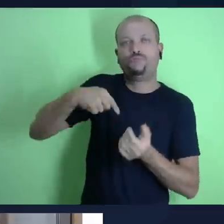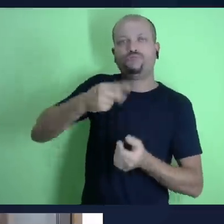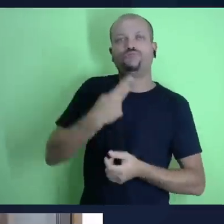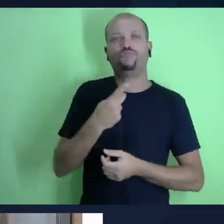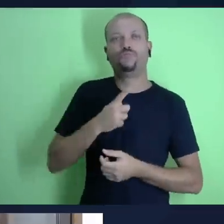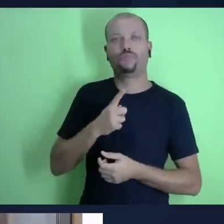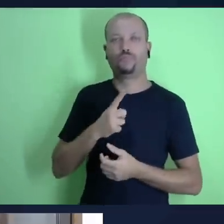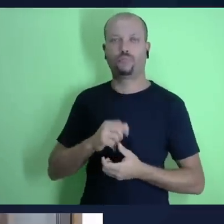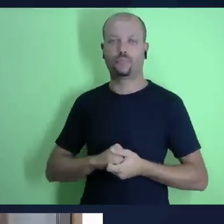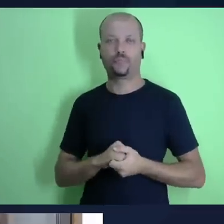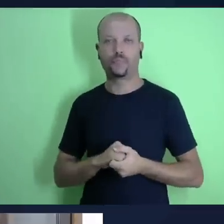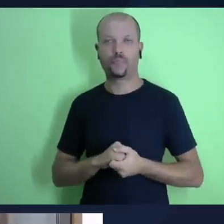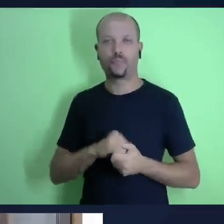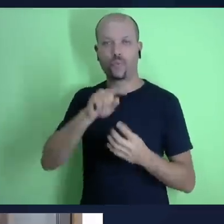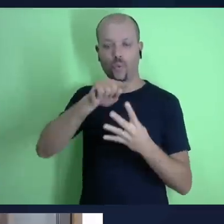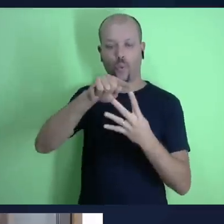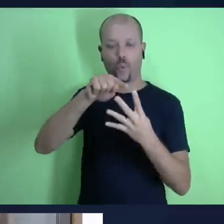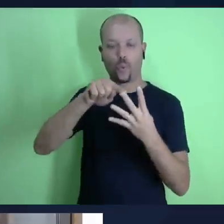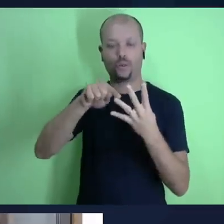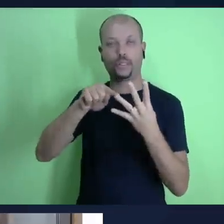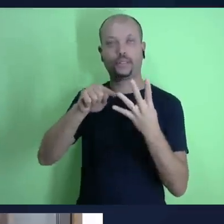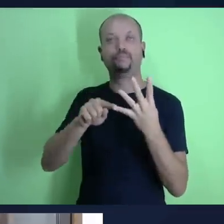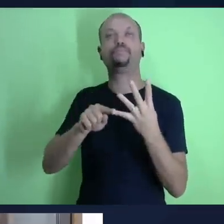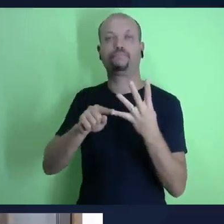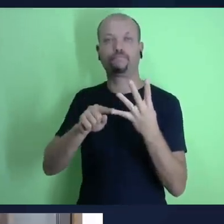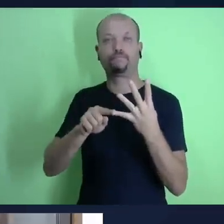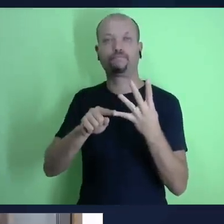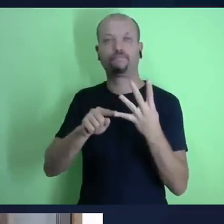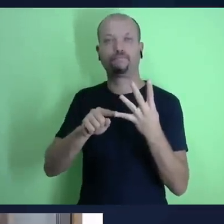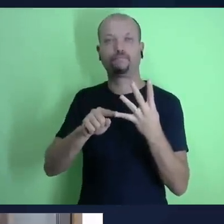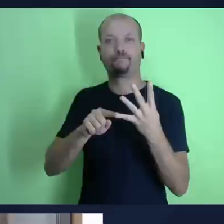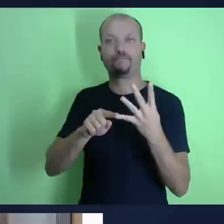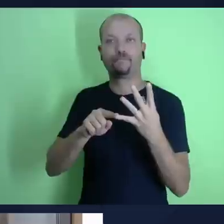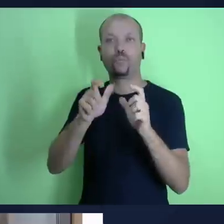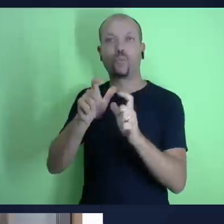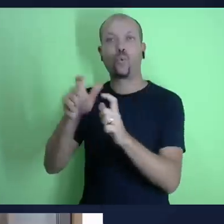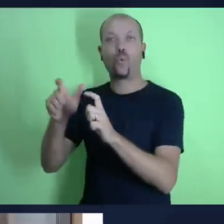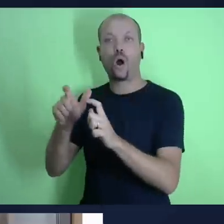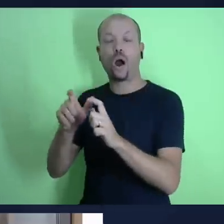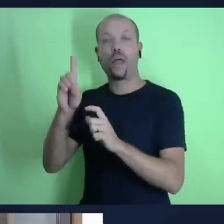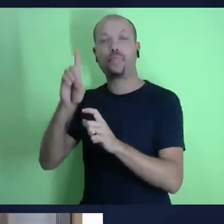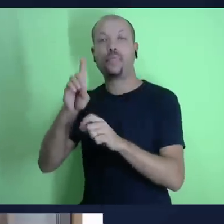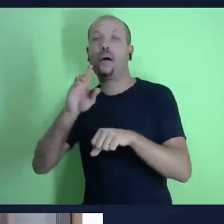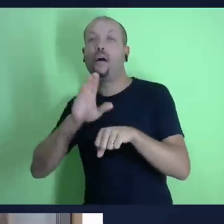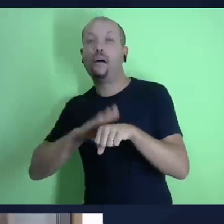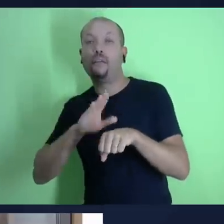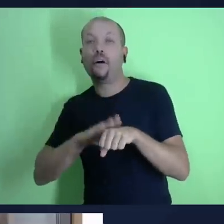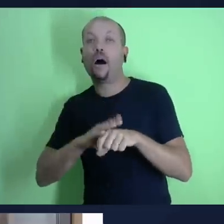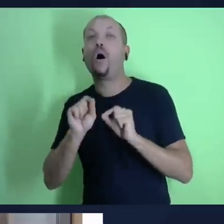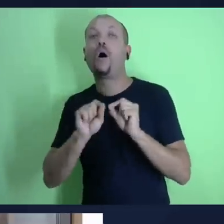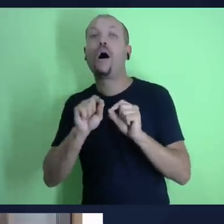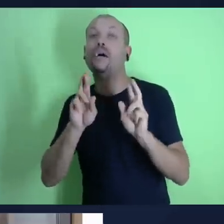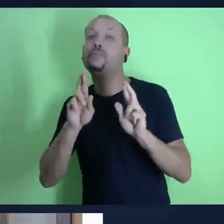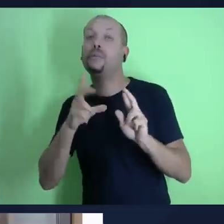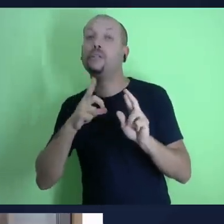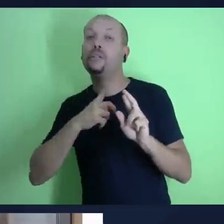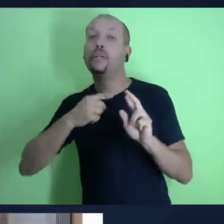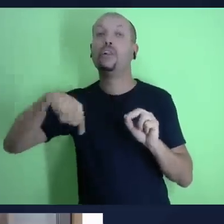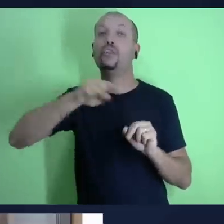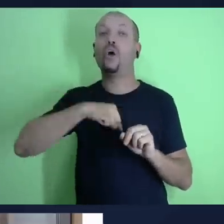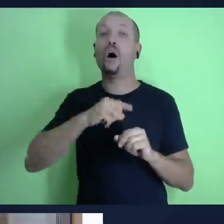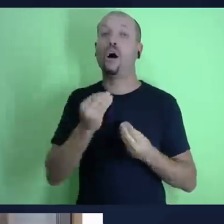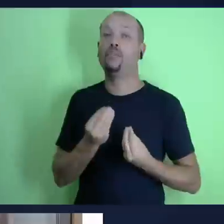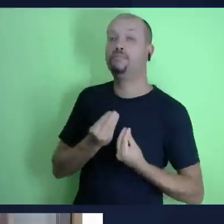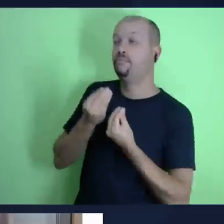ele e sejamos mordomos fiéis porque tudo que temos e somos não é nosso vem de deus deus espera que